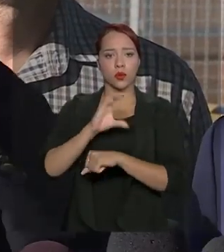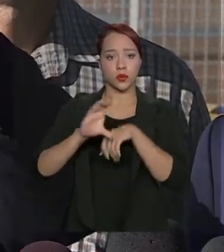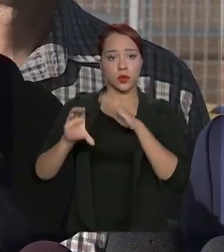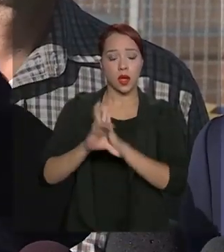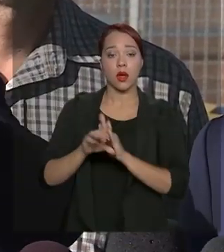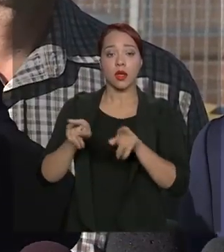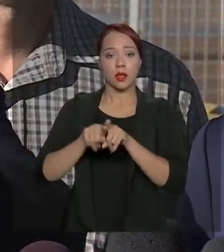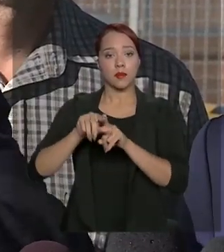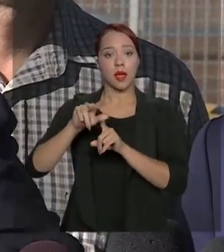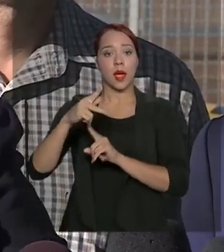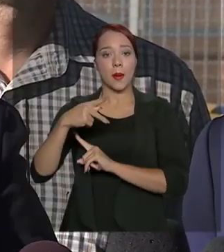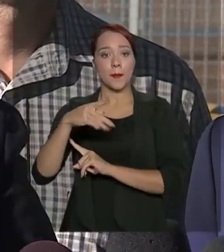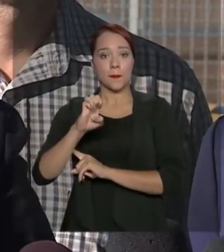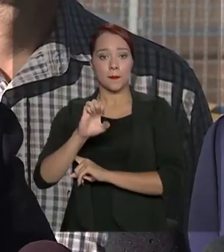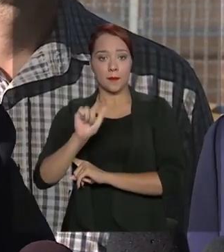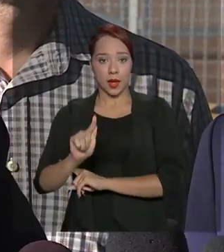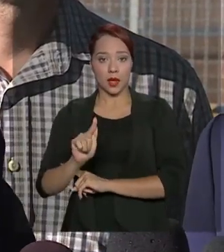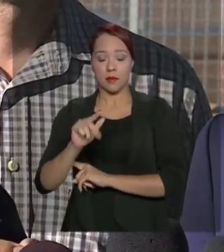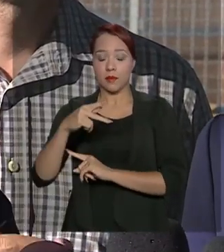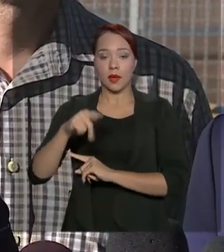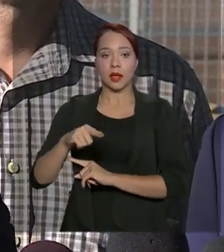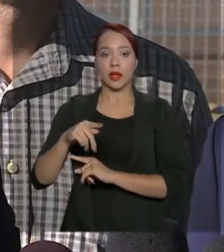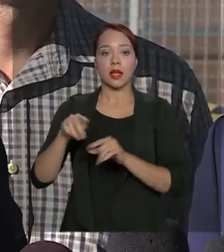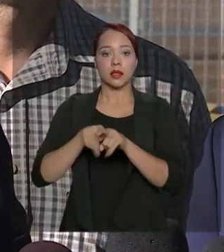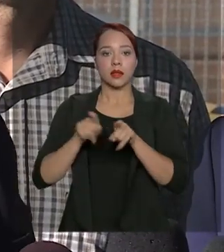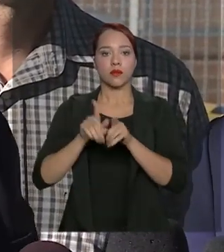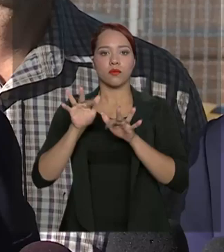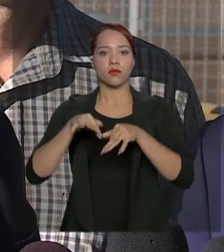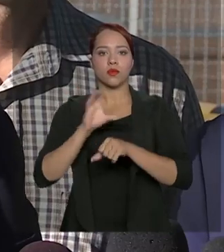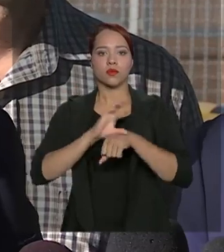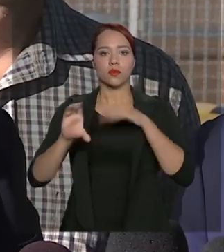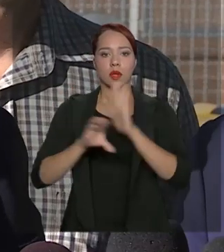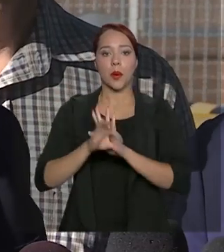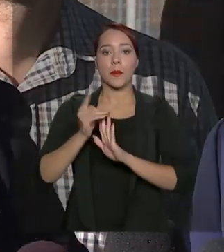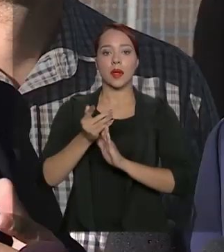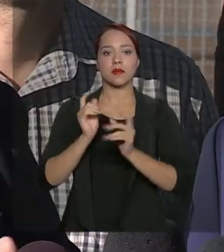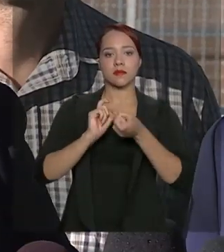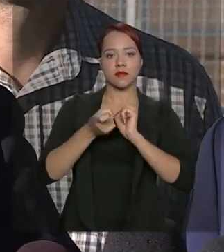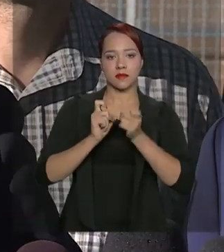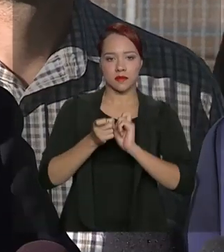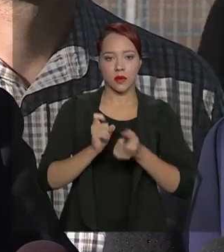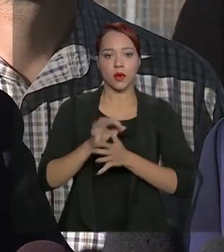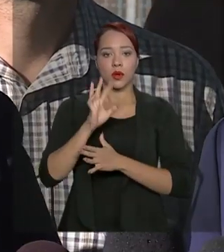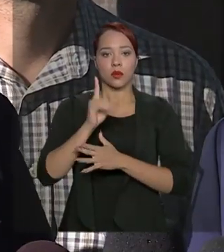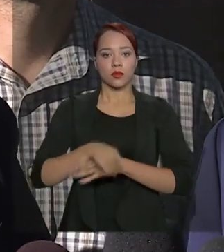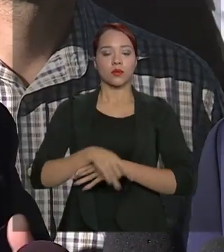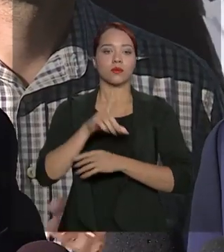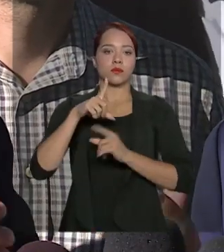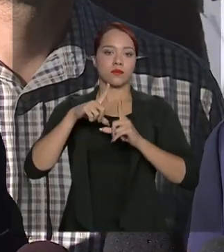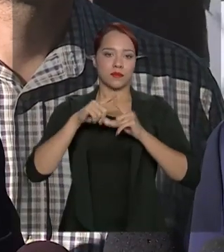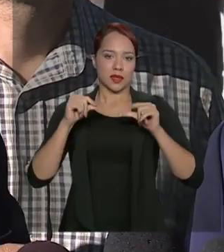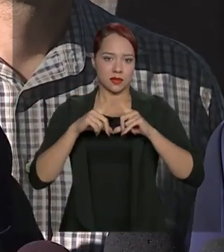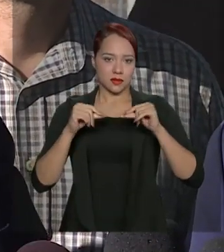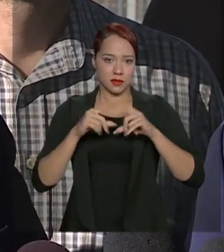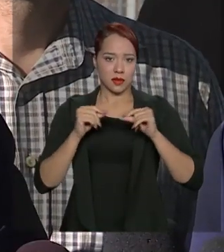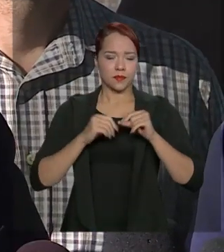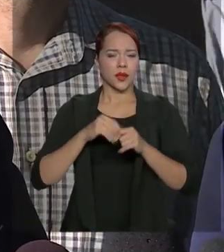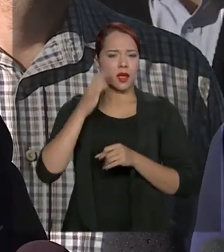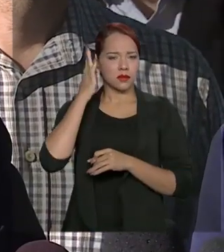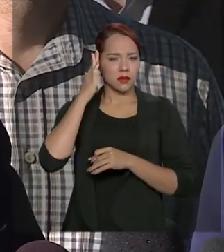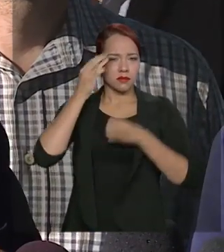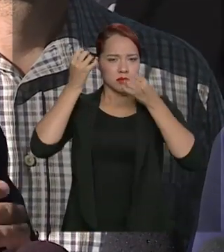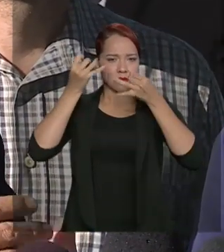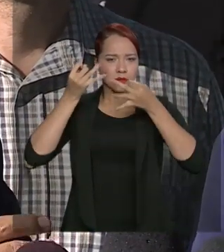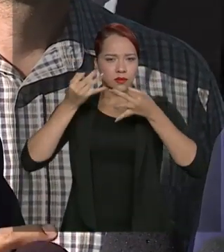ela transfere efetivamente os recursos do Fundo Constitucional para a gestão do DF. E eu tenho certeza que, partir dessas medidas que